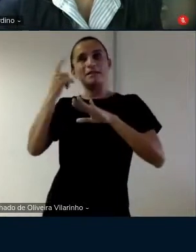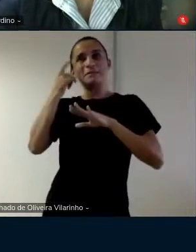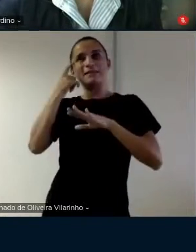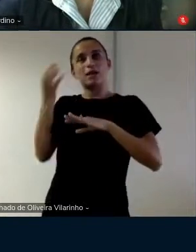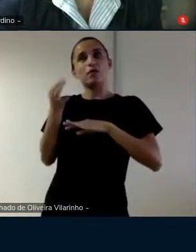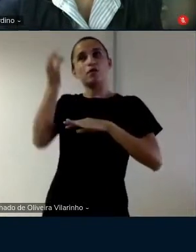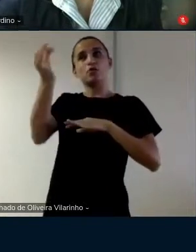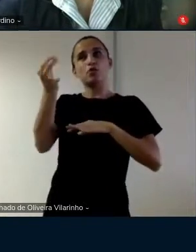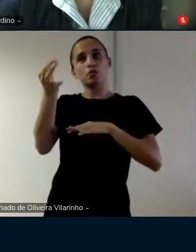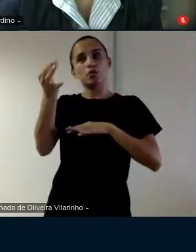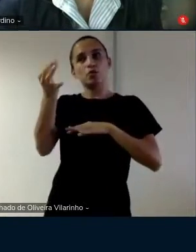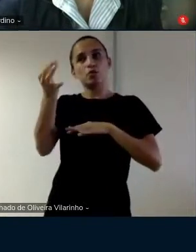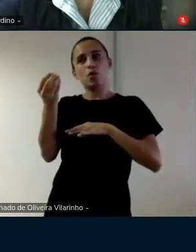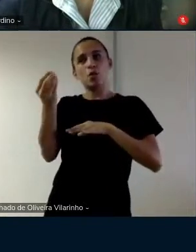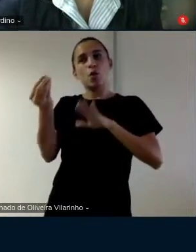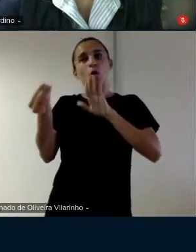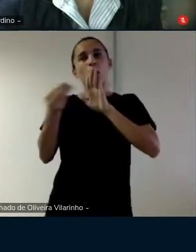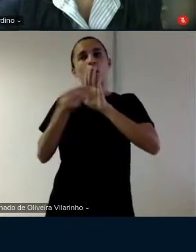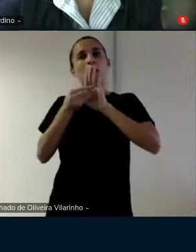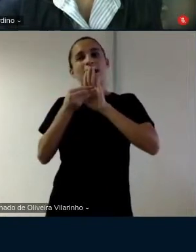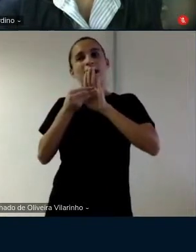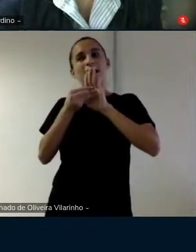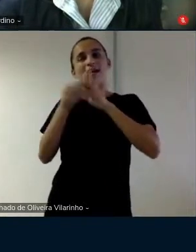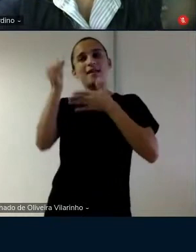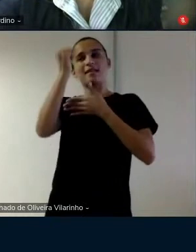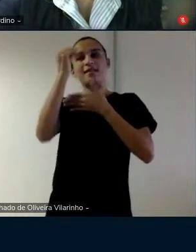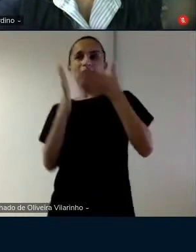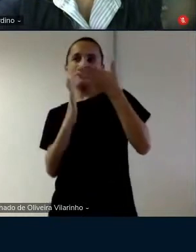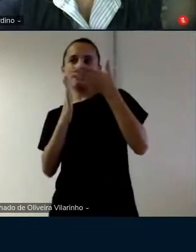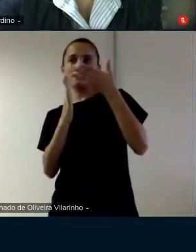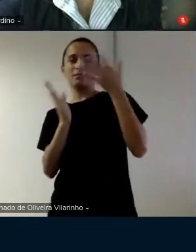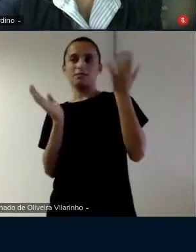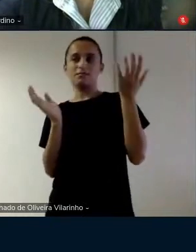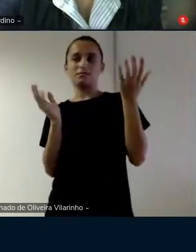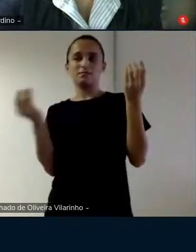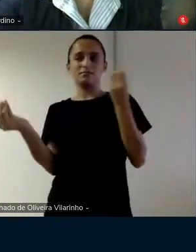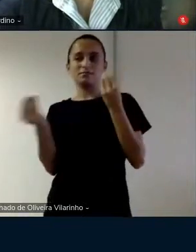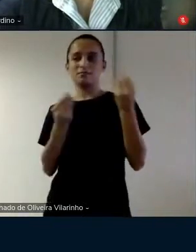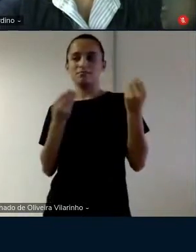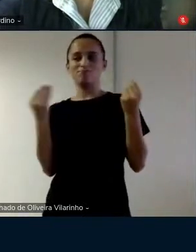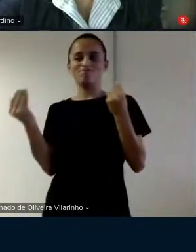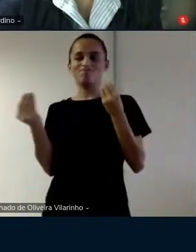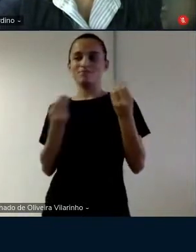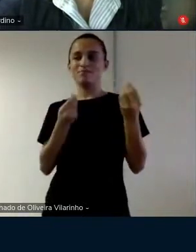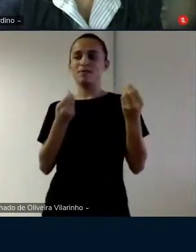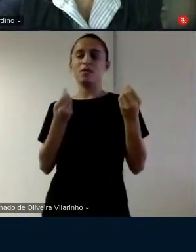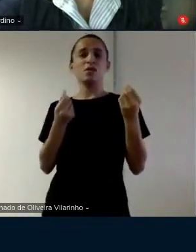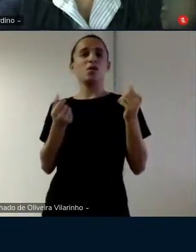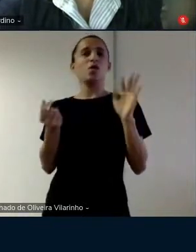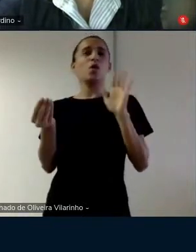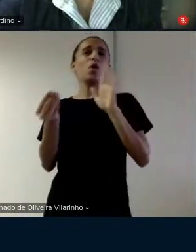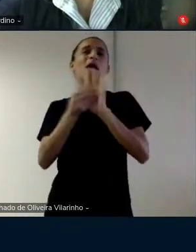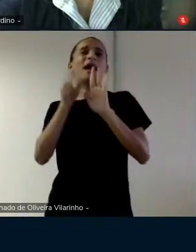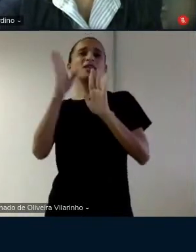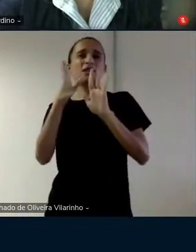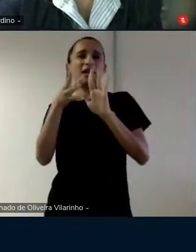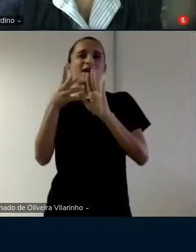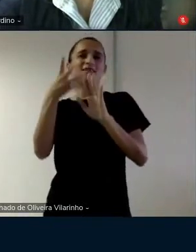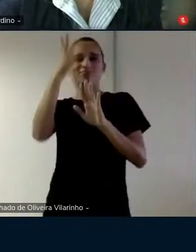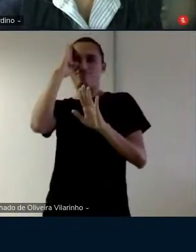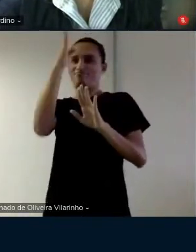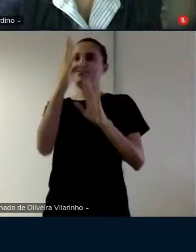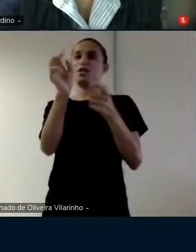onde está a livros aí se você não apresentaria as informações de serviços pequenos quéricos já